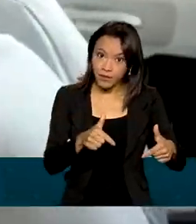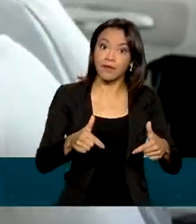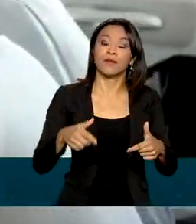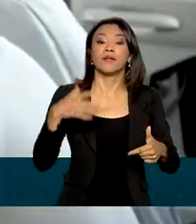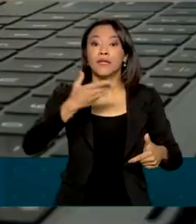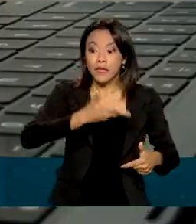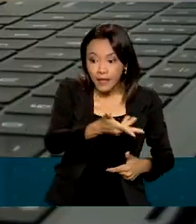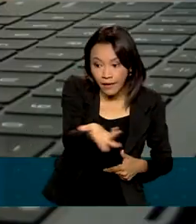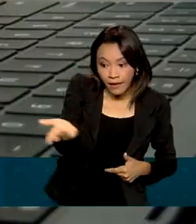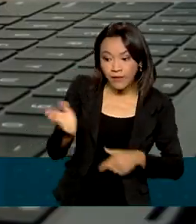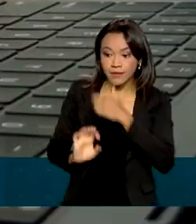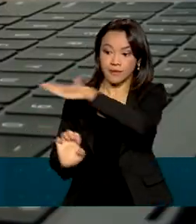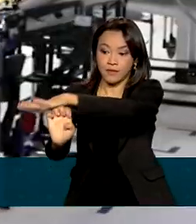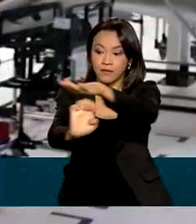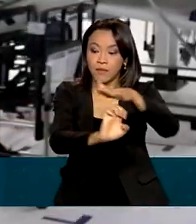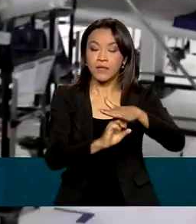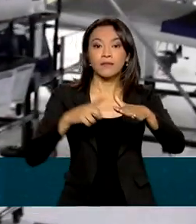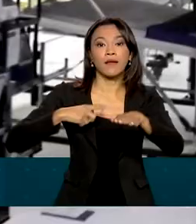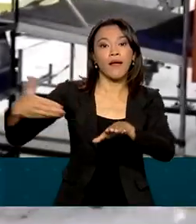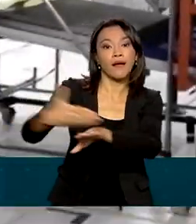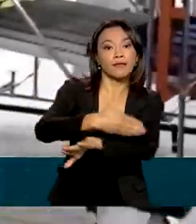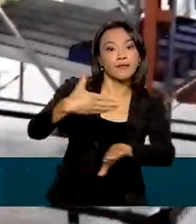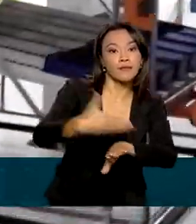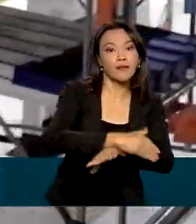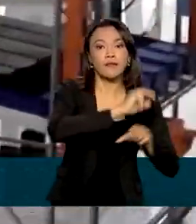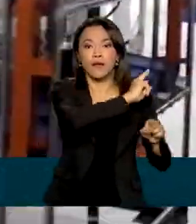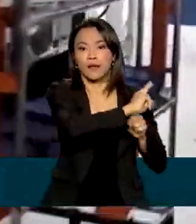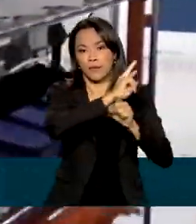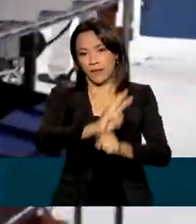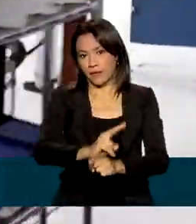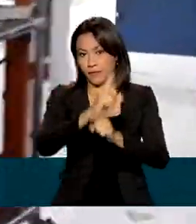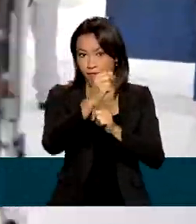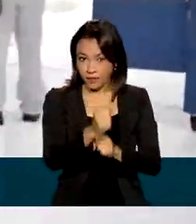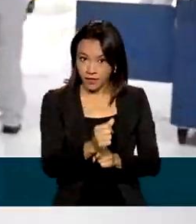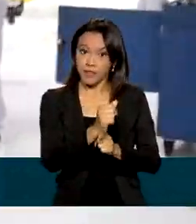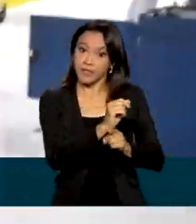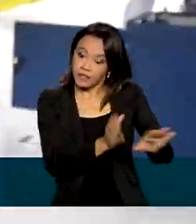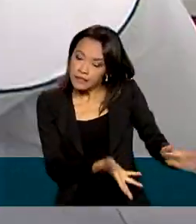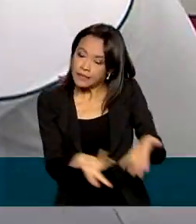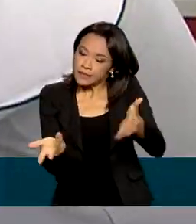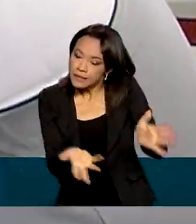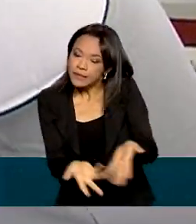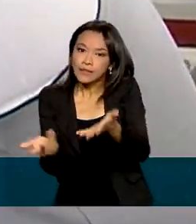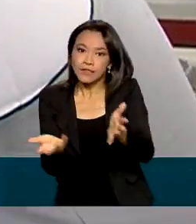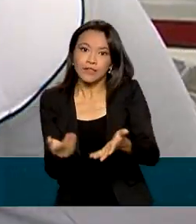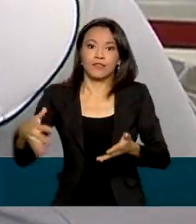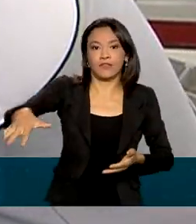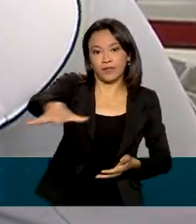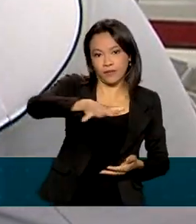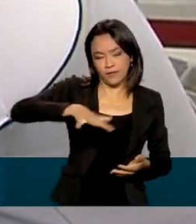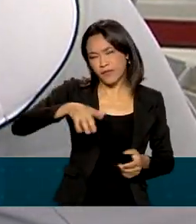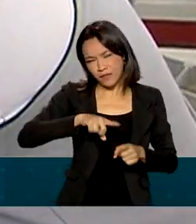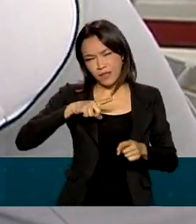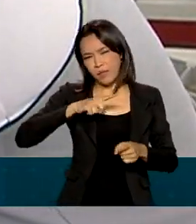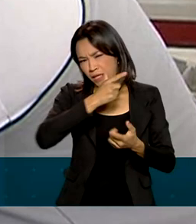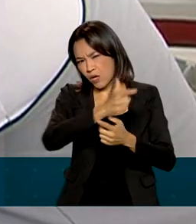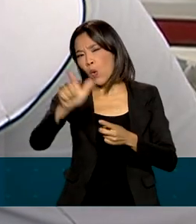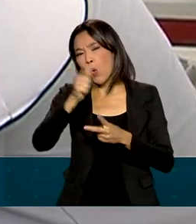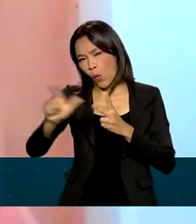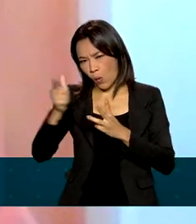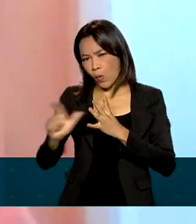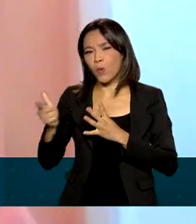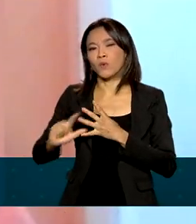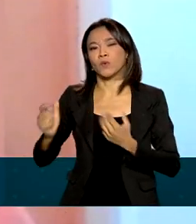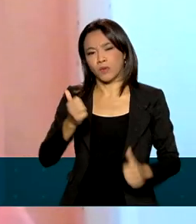continuem tendo acesso a linhas de crédito e incentivos fiscais, além de outros benefícios.